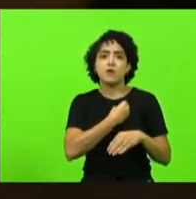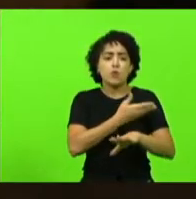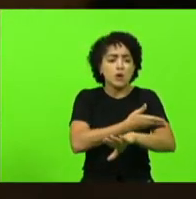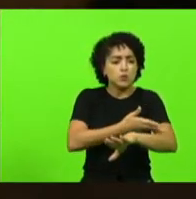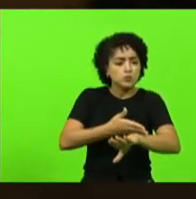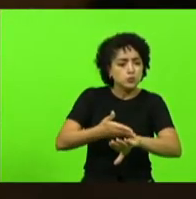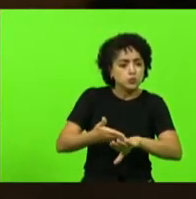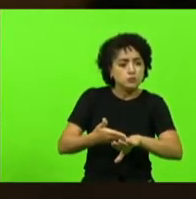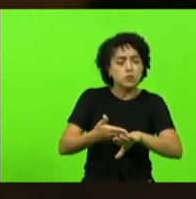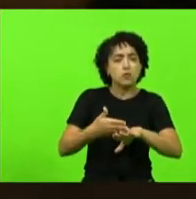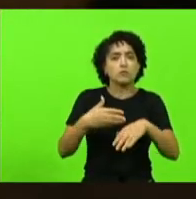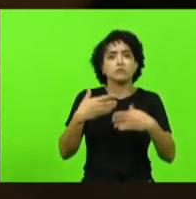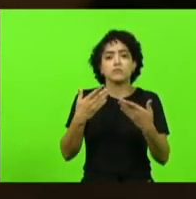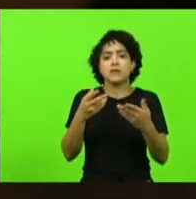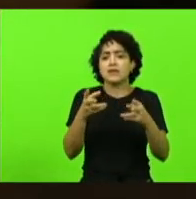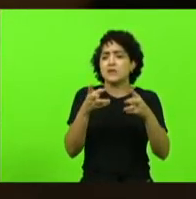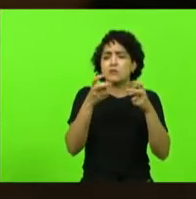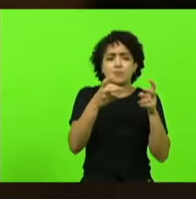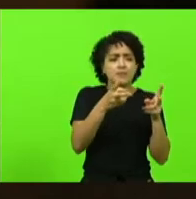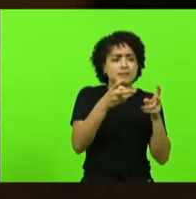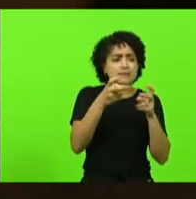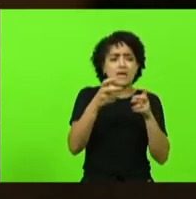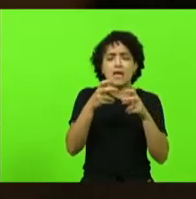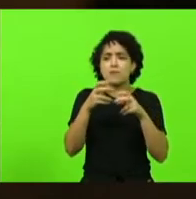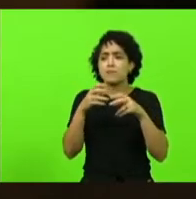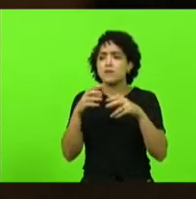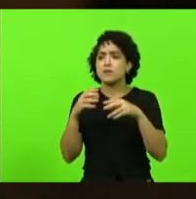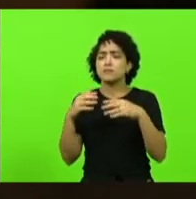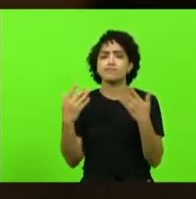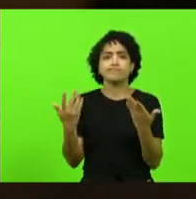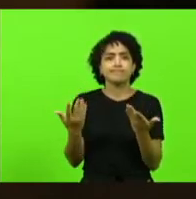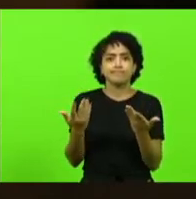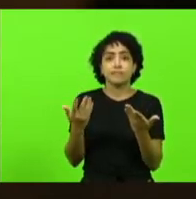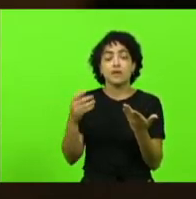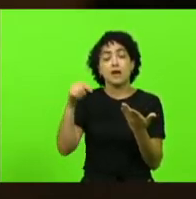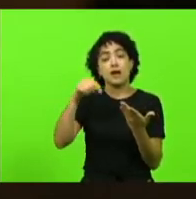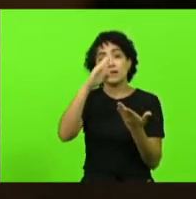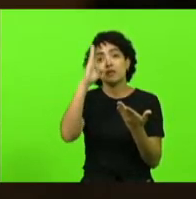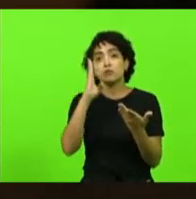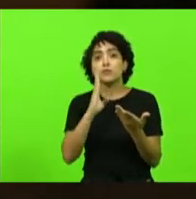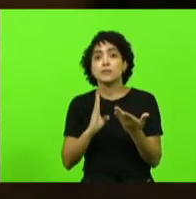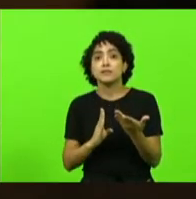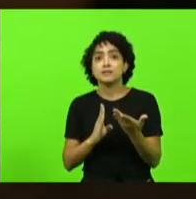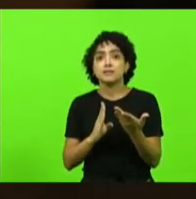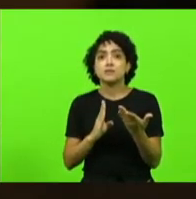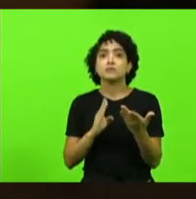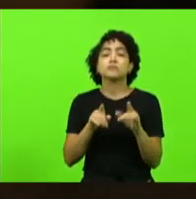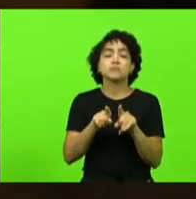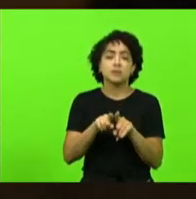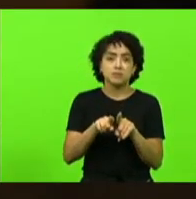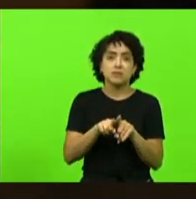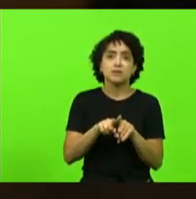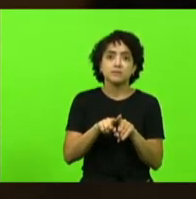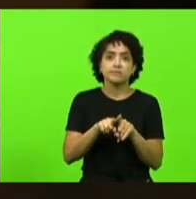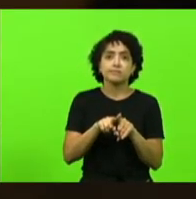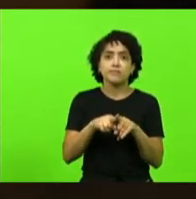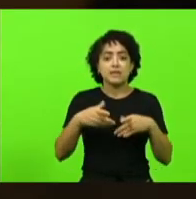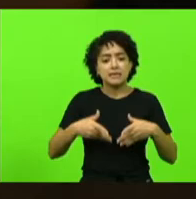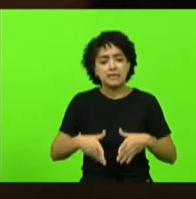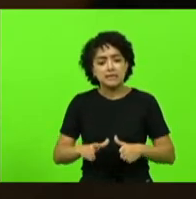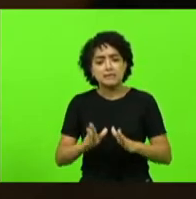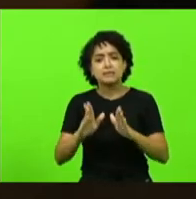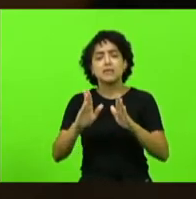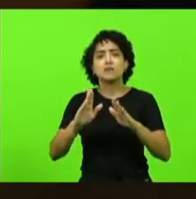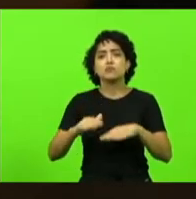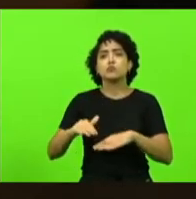ele não percebe mais o que está à sua volta e nós aqui no Brasil também nascemos nos condicionamos